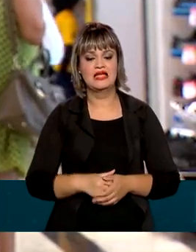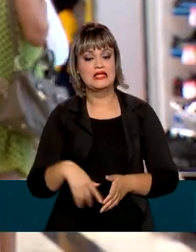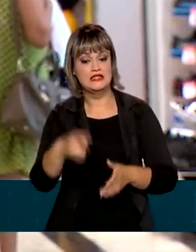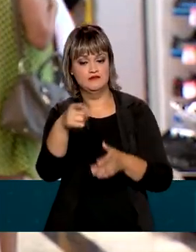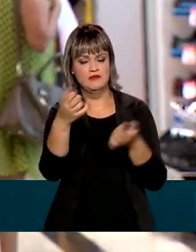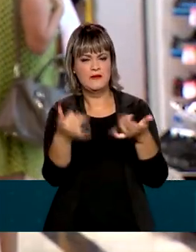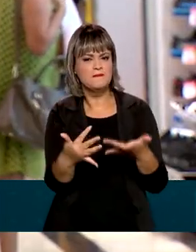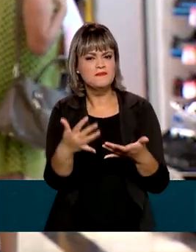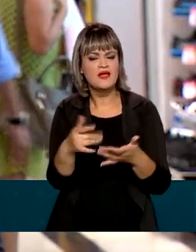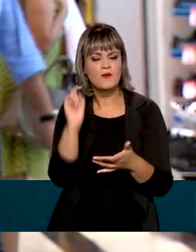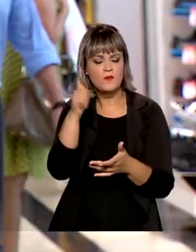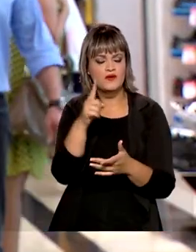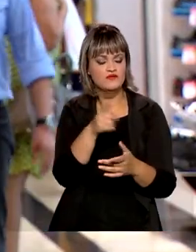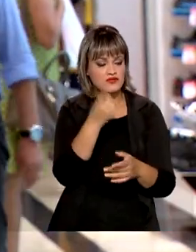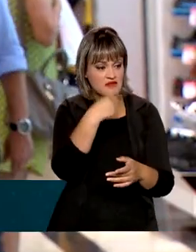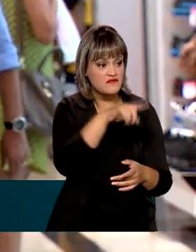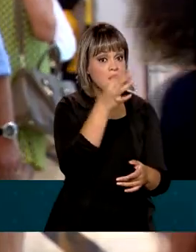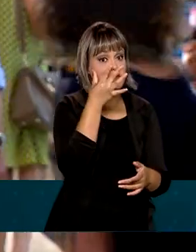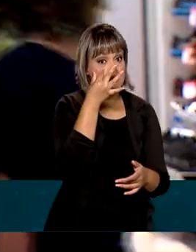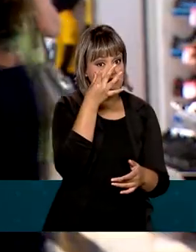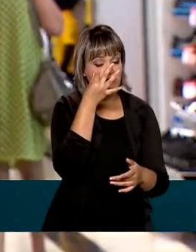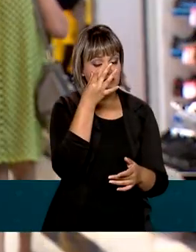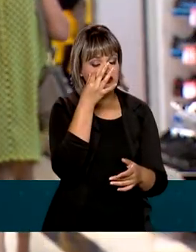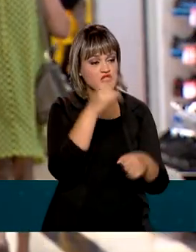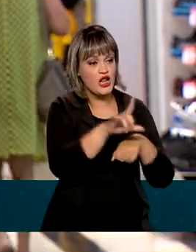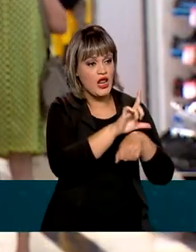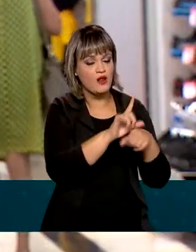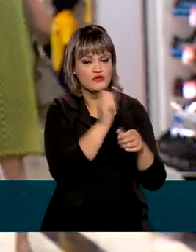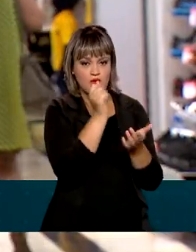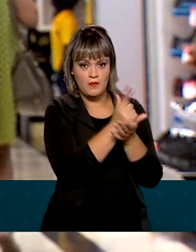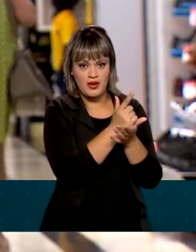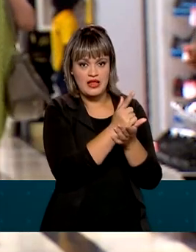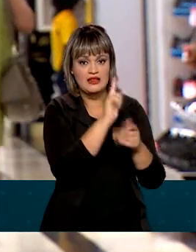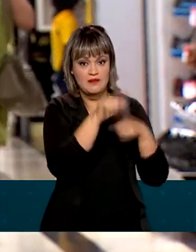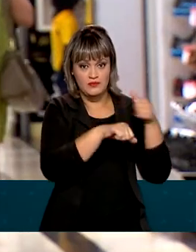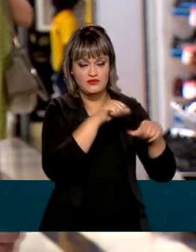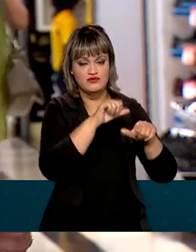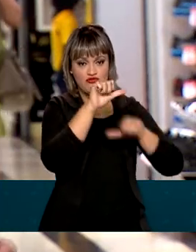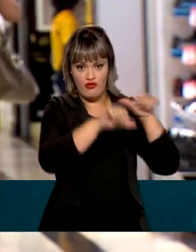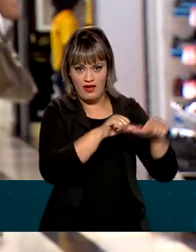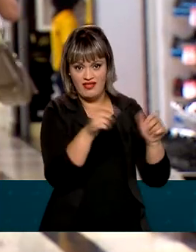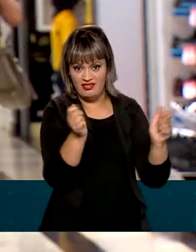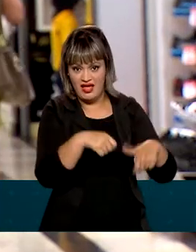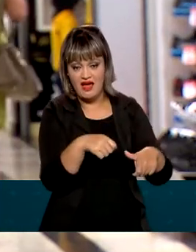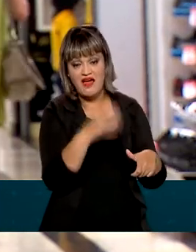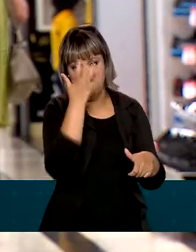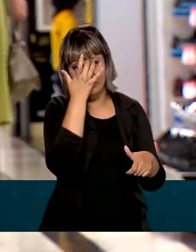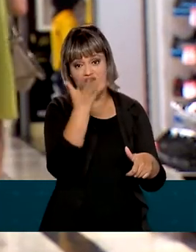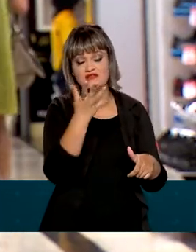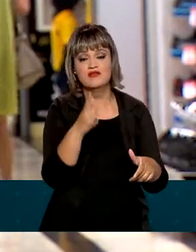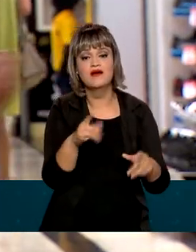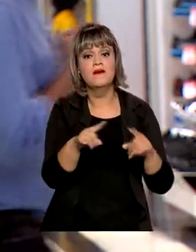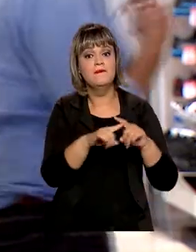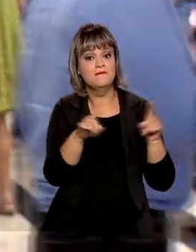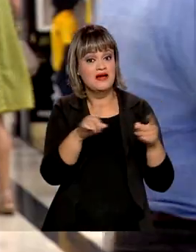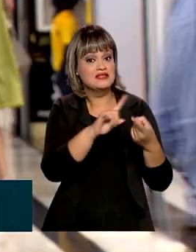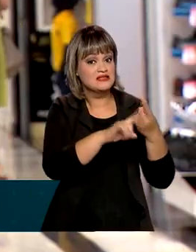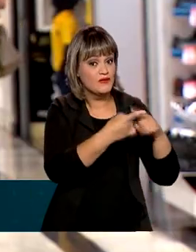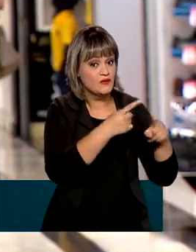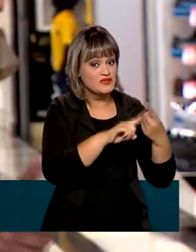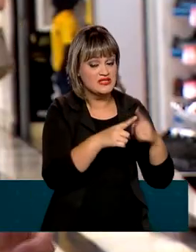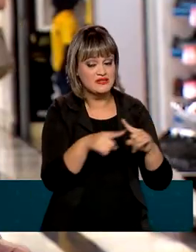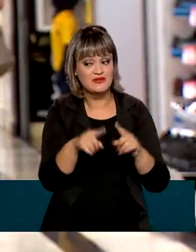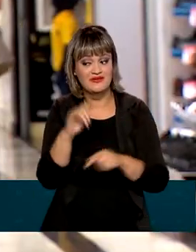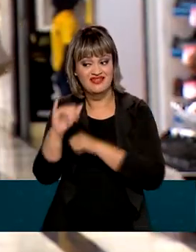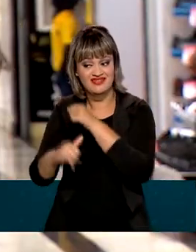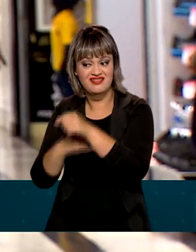troca pode ser feita frente a frente, indo diretamente à loja, tudo fica mais fácil. Mas há negociações que foram feitas pela